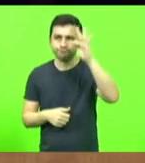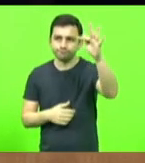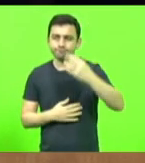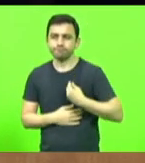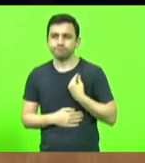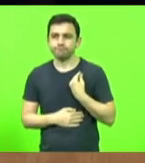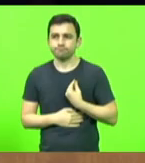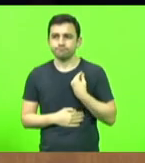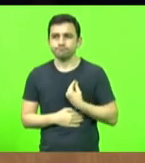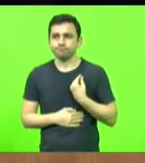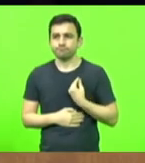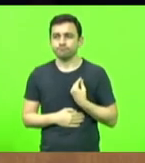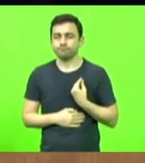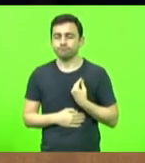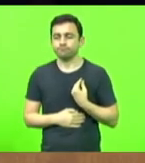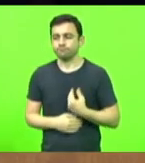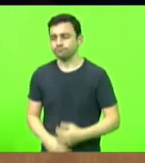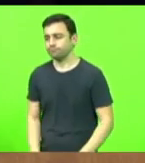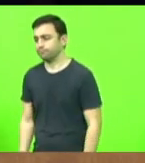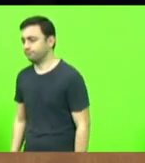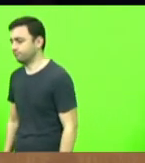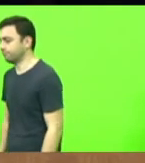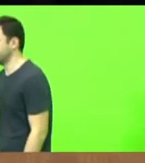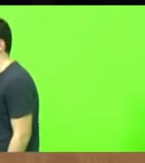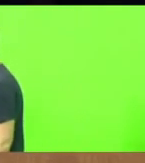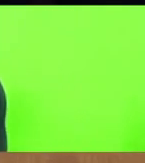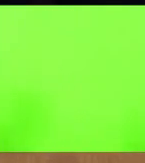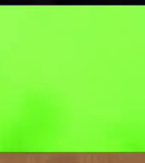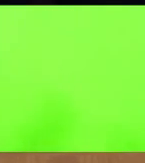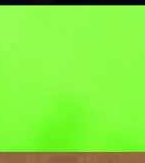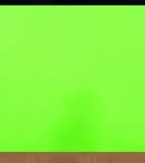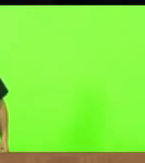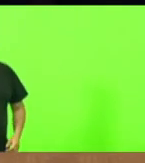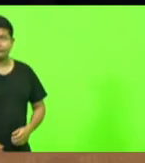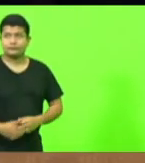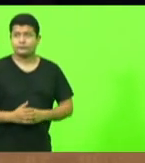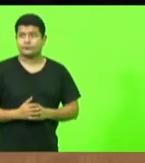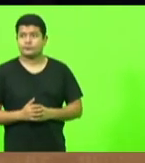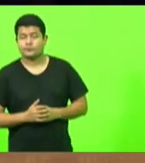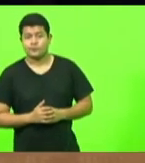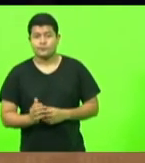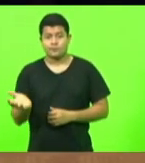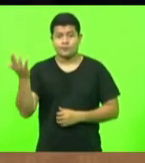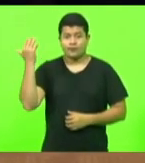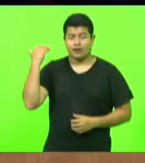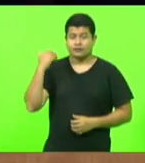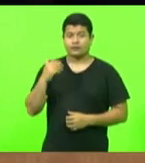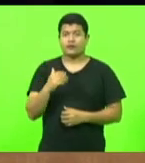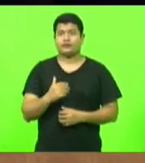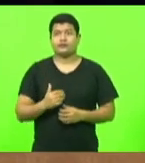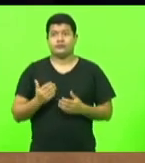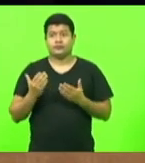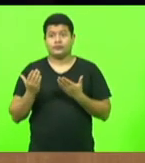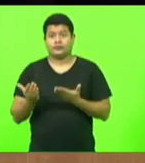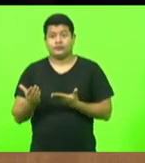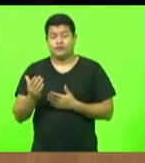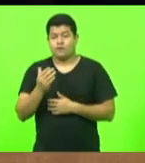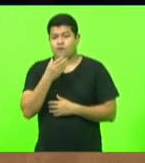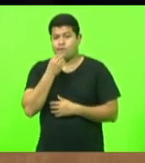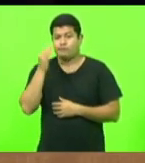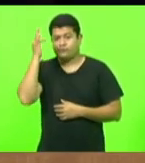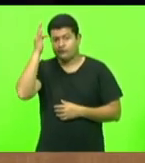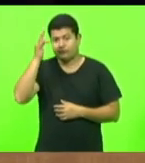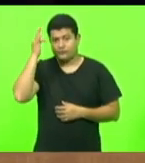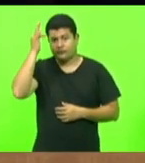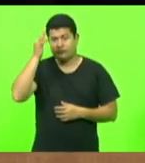nos ensinou há mais de 2.400 anos o filósofo e pensador